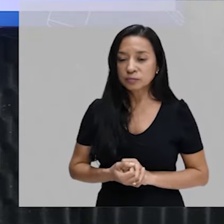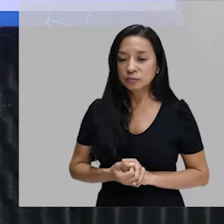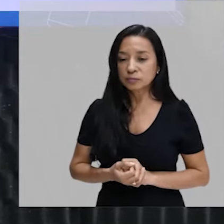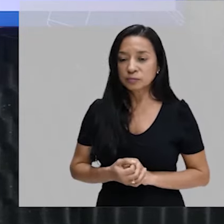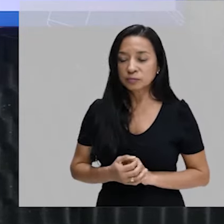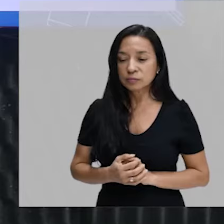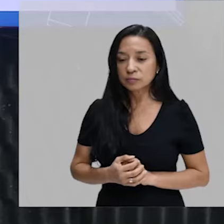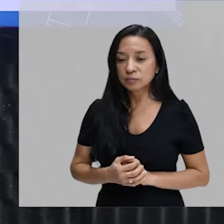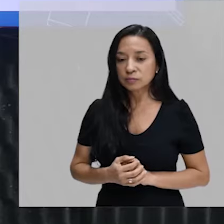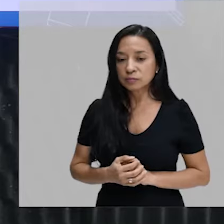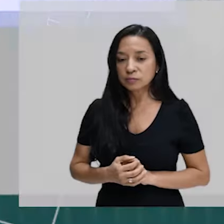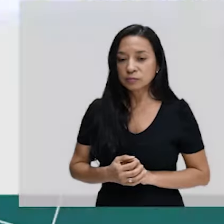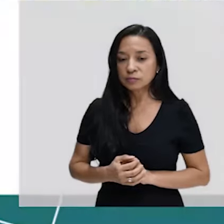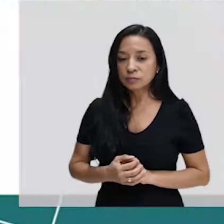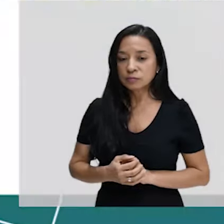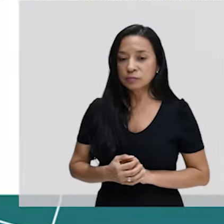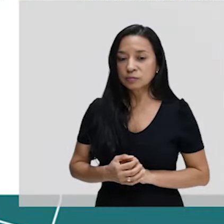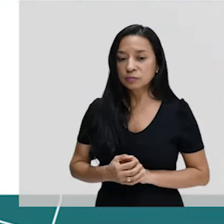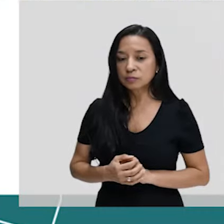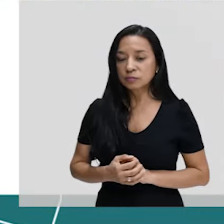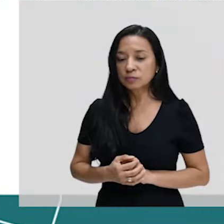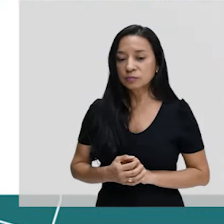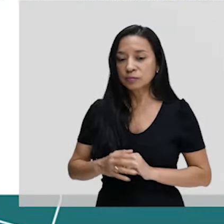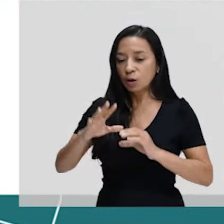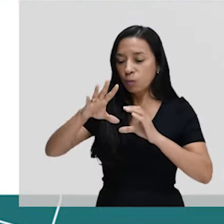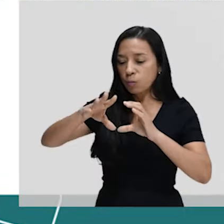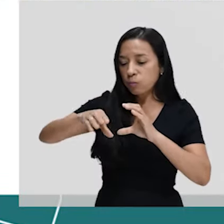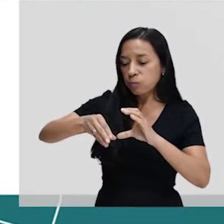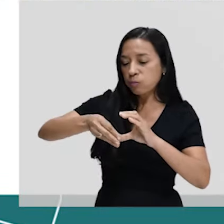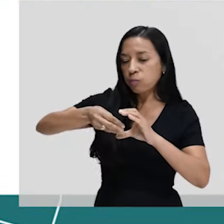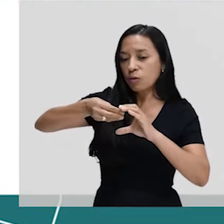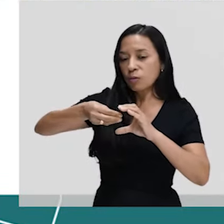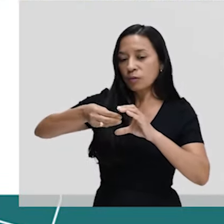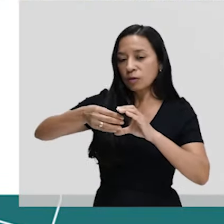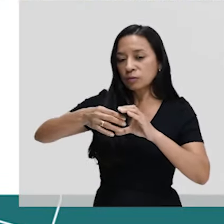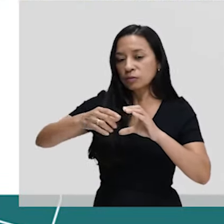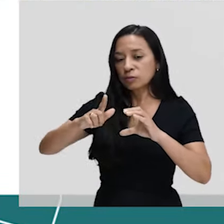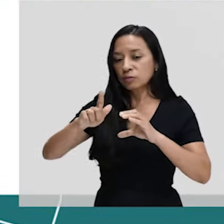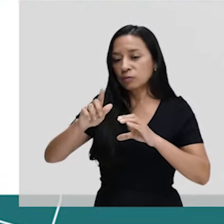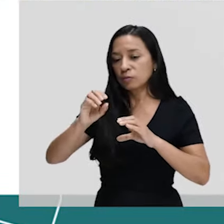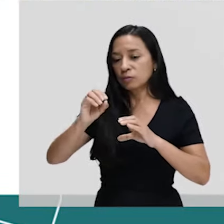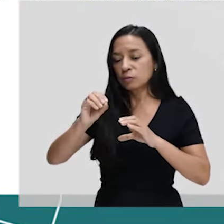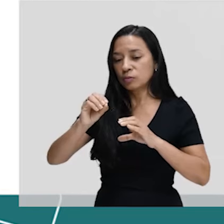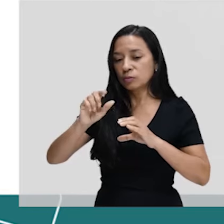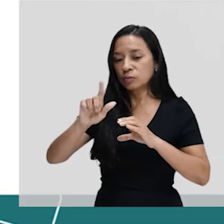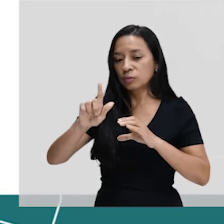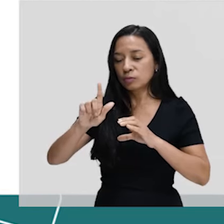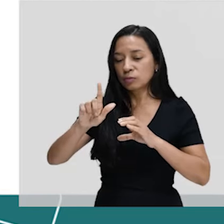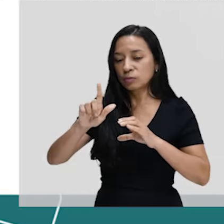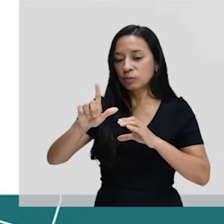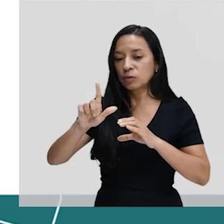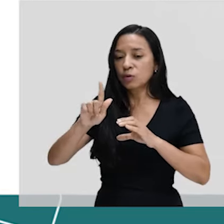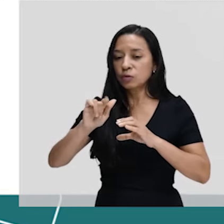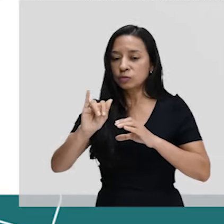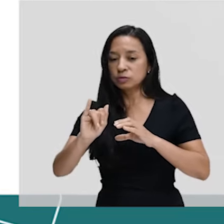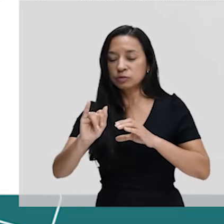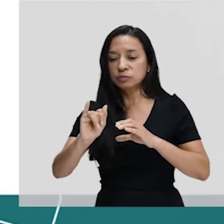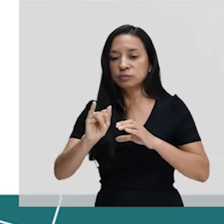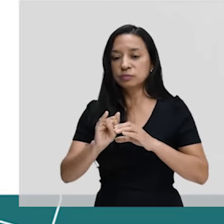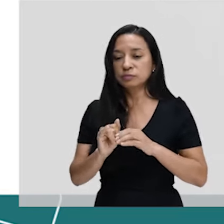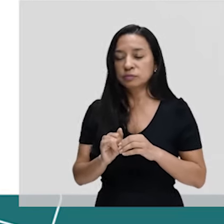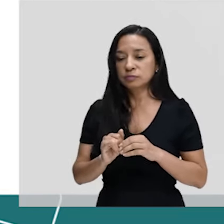pessoal, é o complexo golgiense ou complexo de golgi. Está certo? Então,